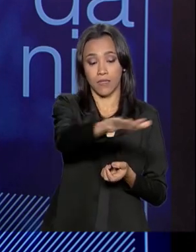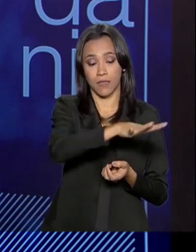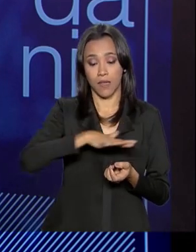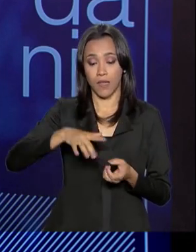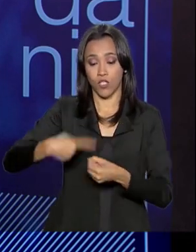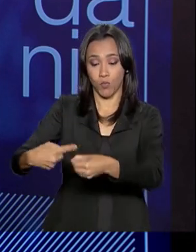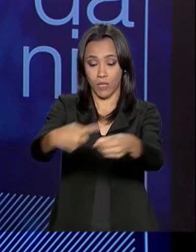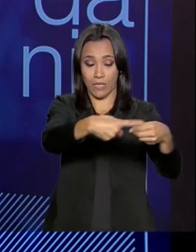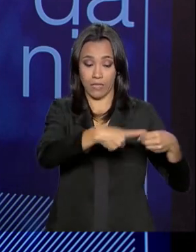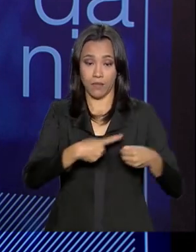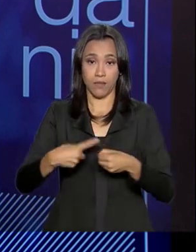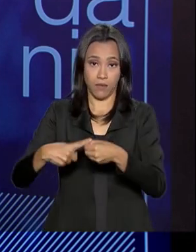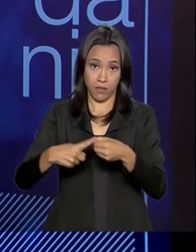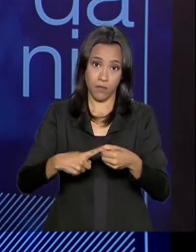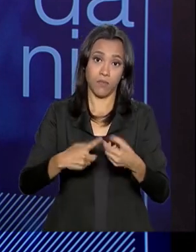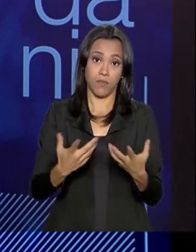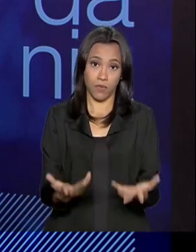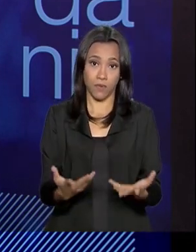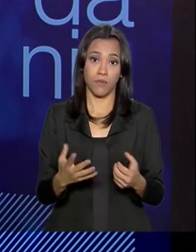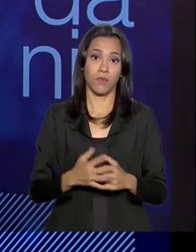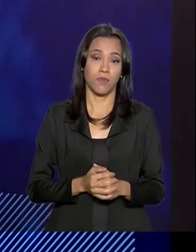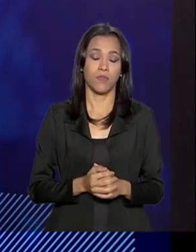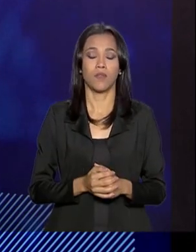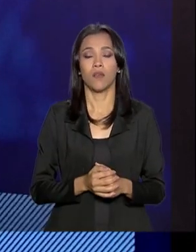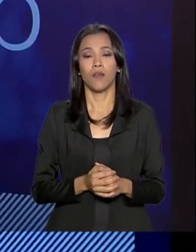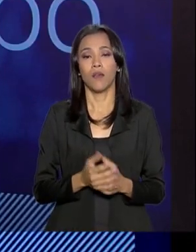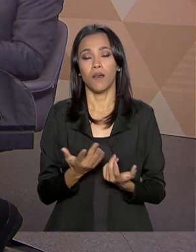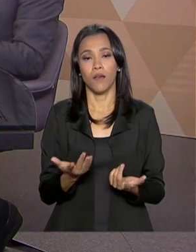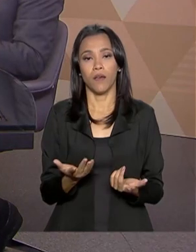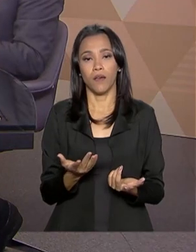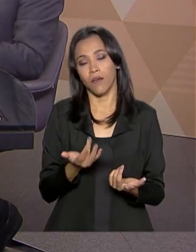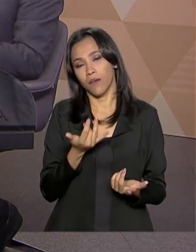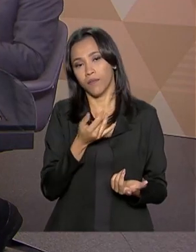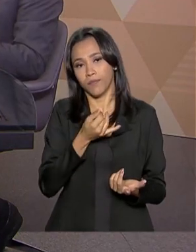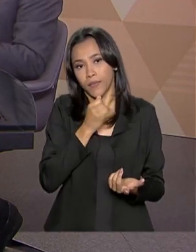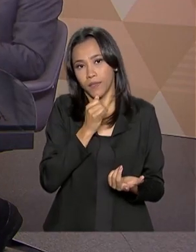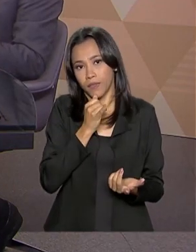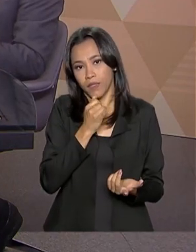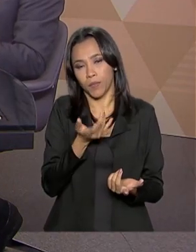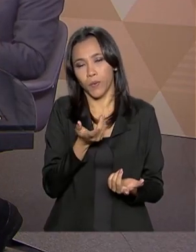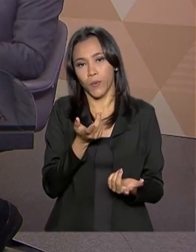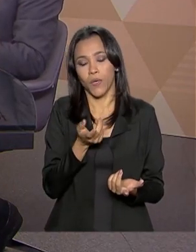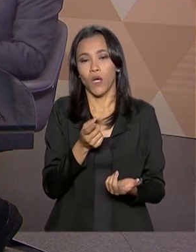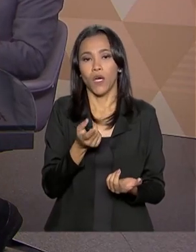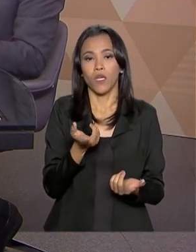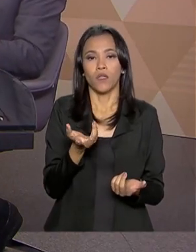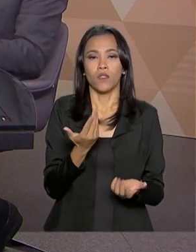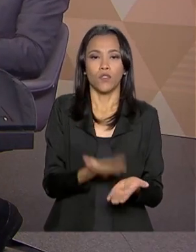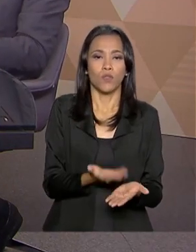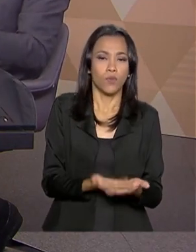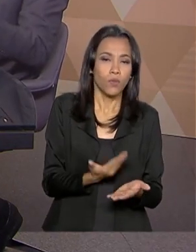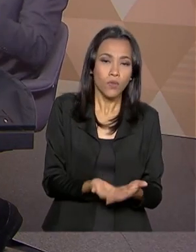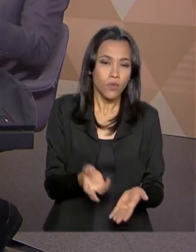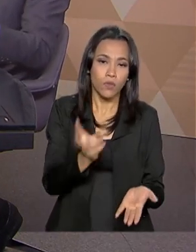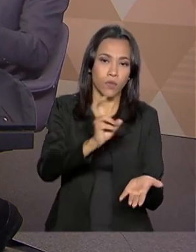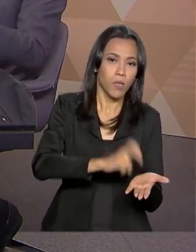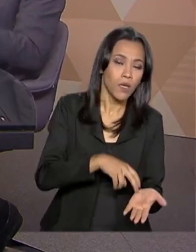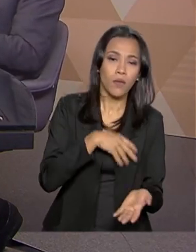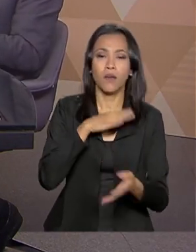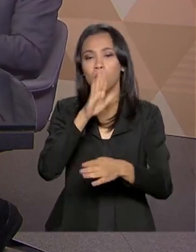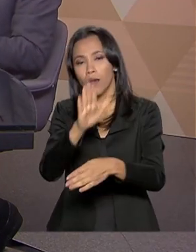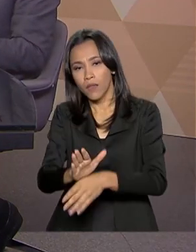os programas de contraturno de escolas, enfim, uma série de programas. O